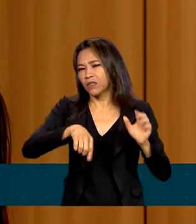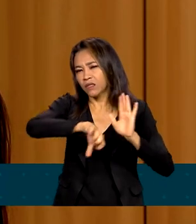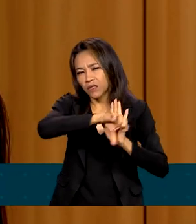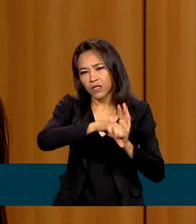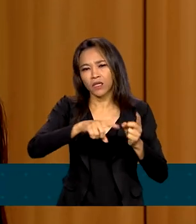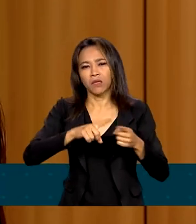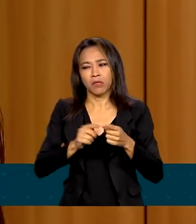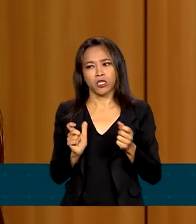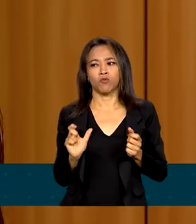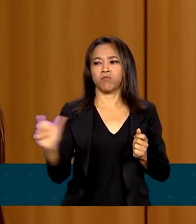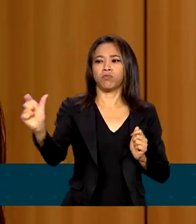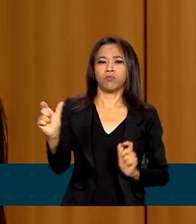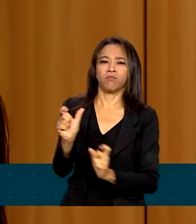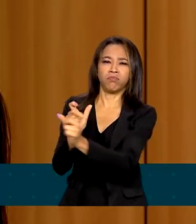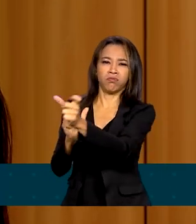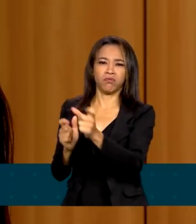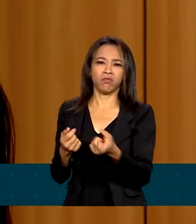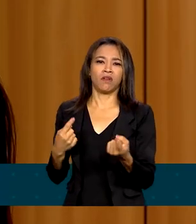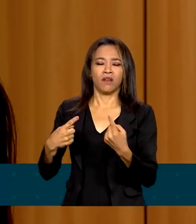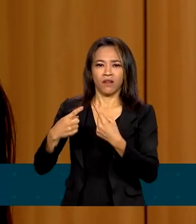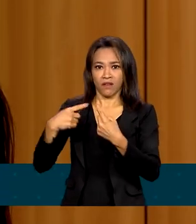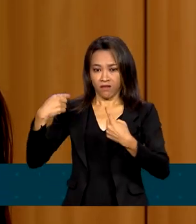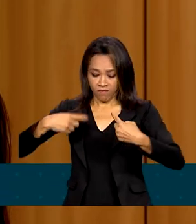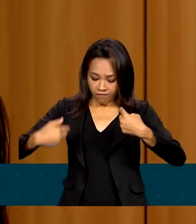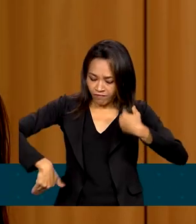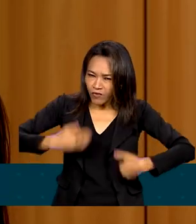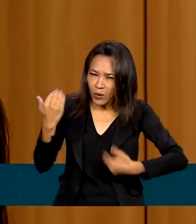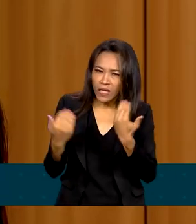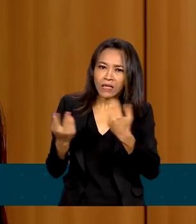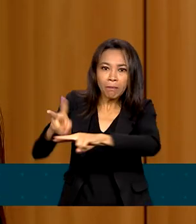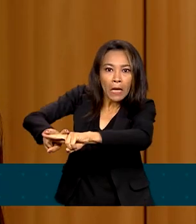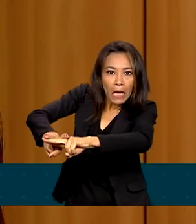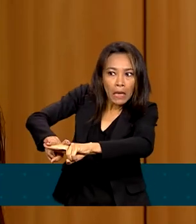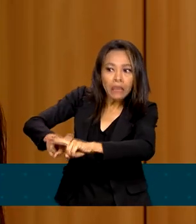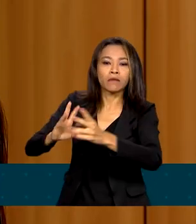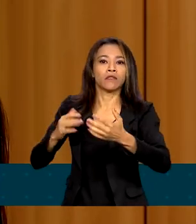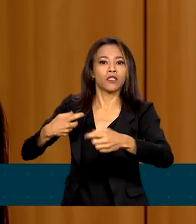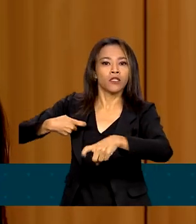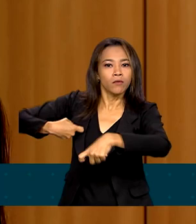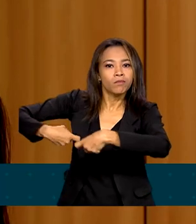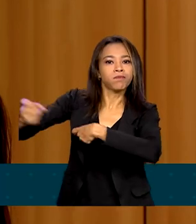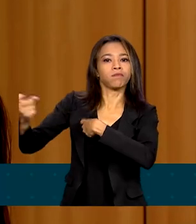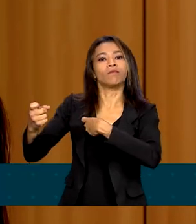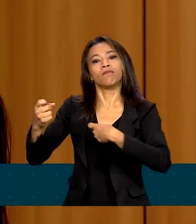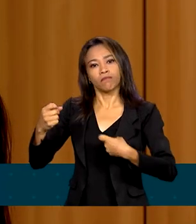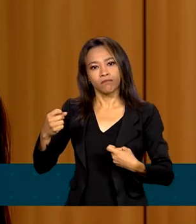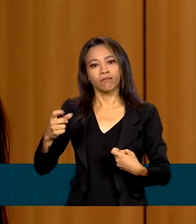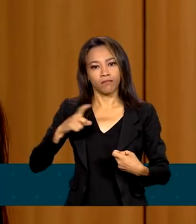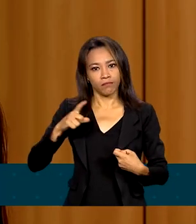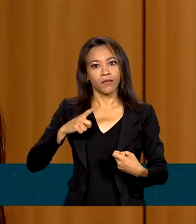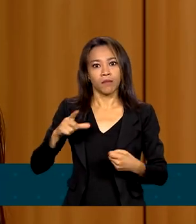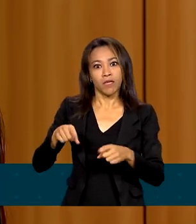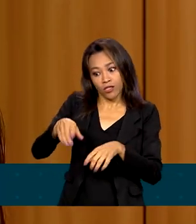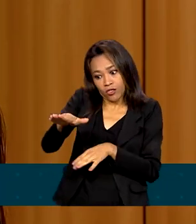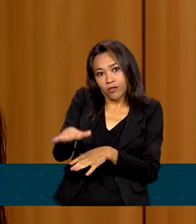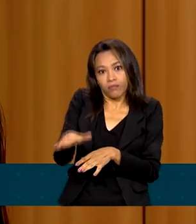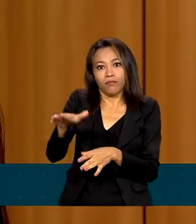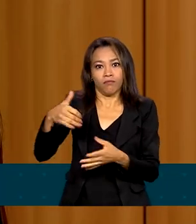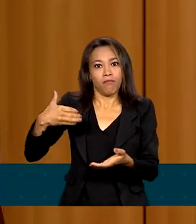injúria, lesão corporal, sequestro de cárcere privado, estupro, também o estupro de vulnerável,